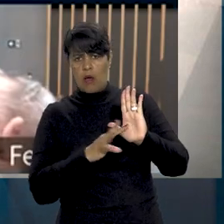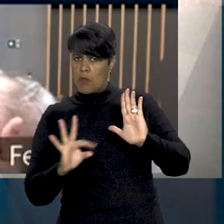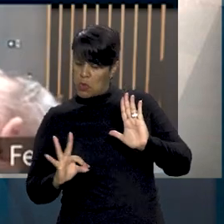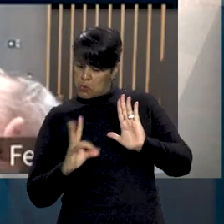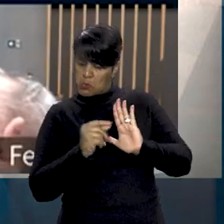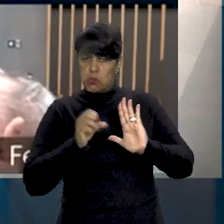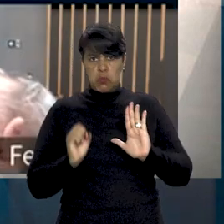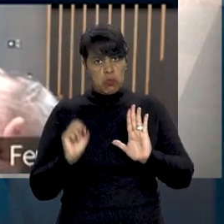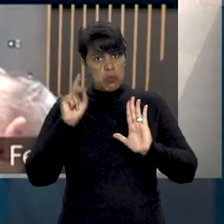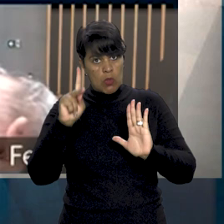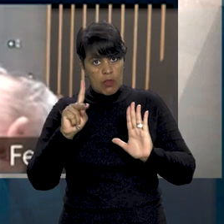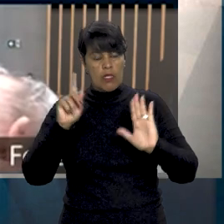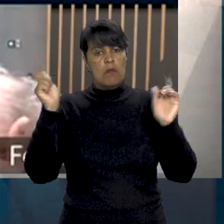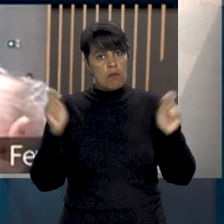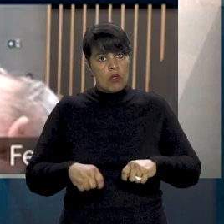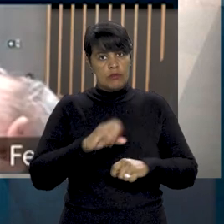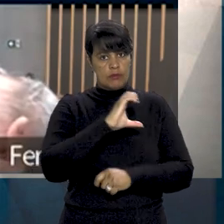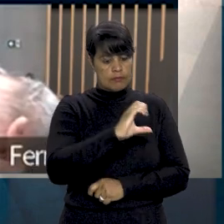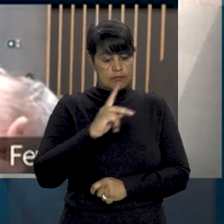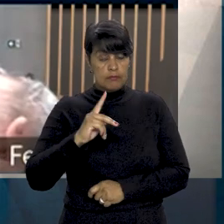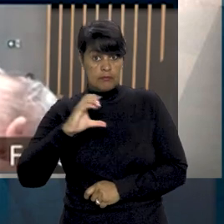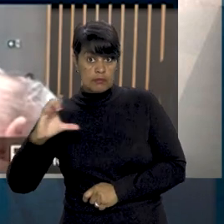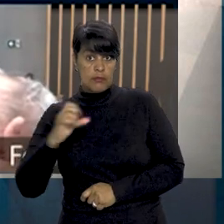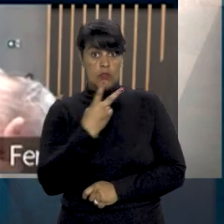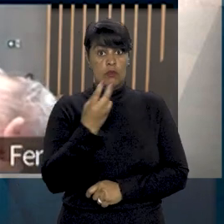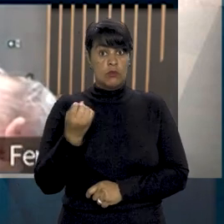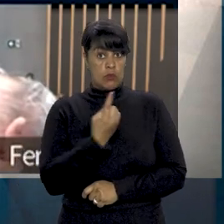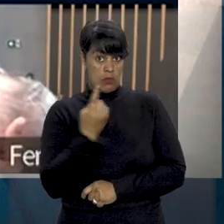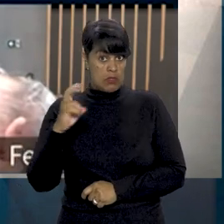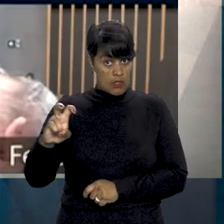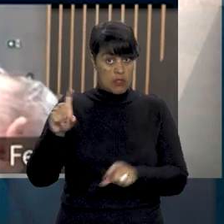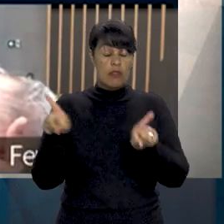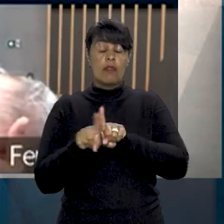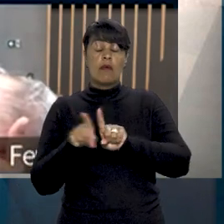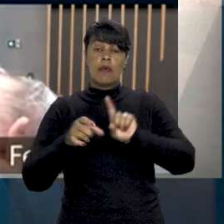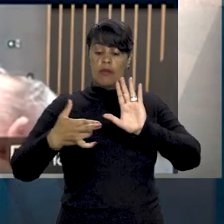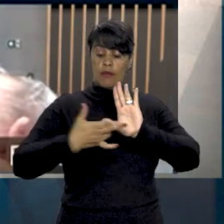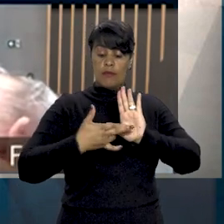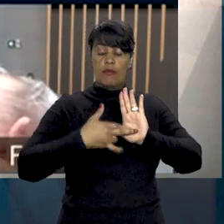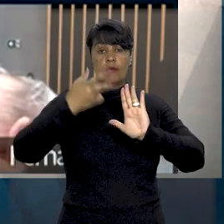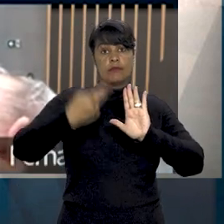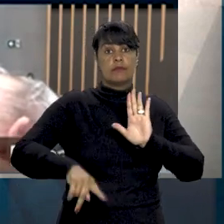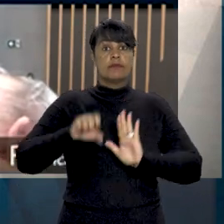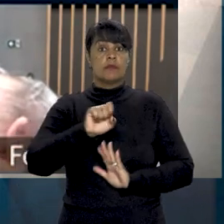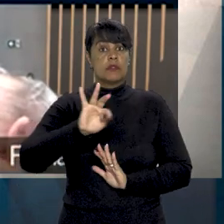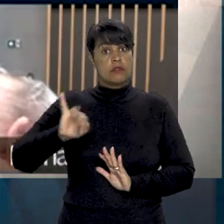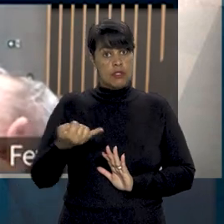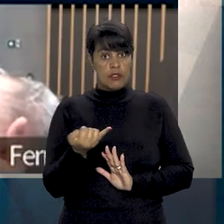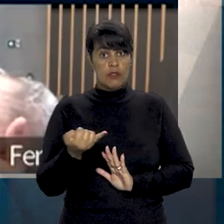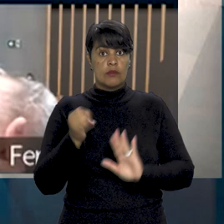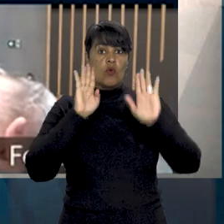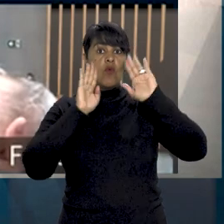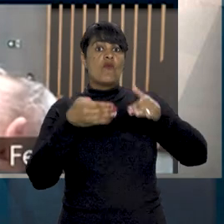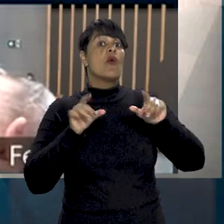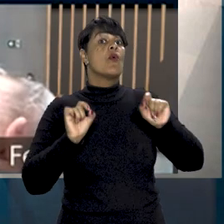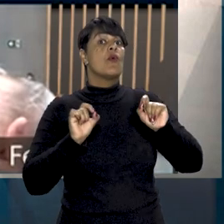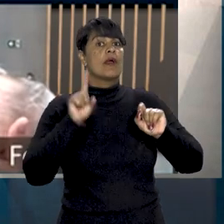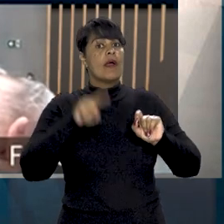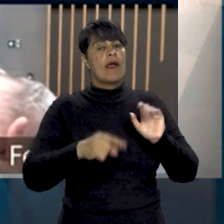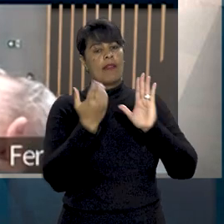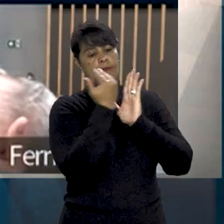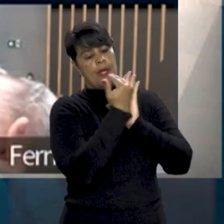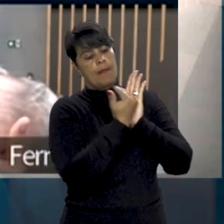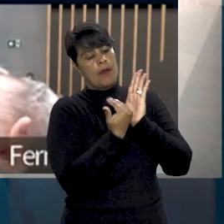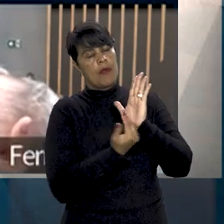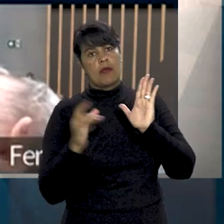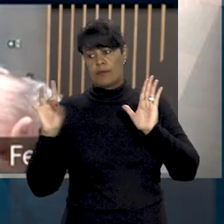Processo Civil de 2015 e no regimento interno do STJ, em especial a citação regular das partes no processo